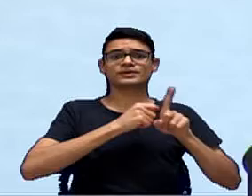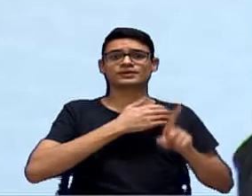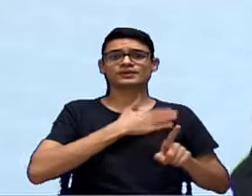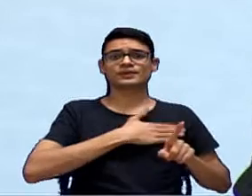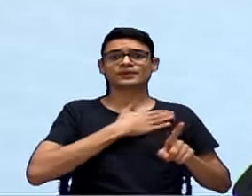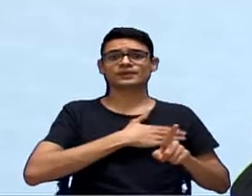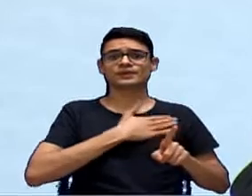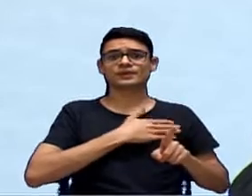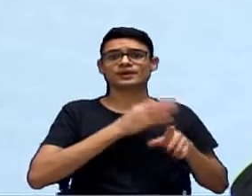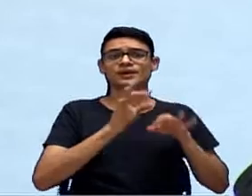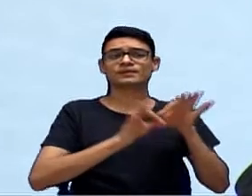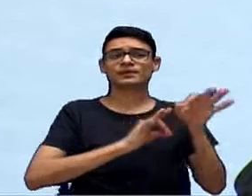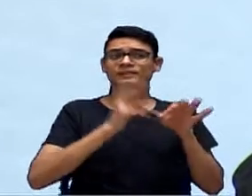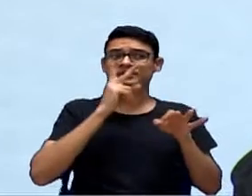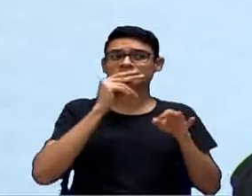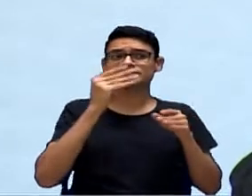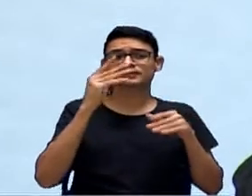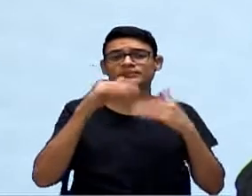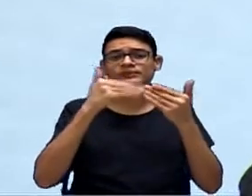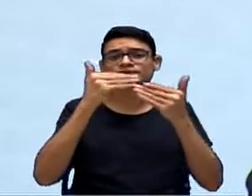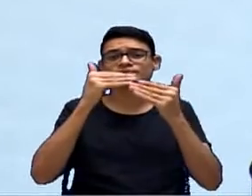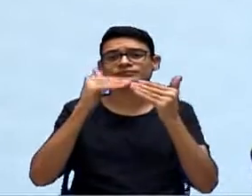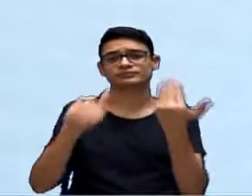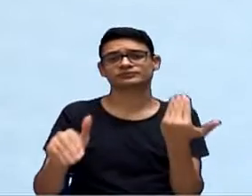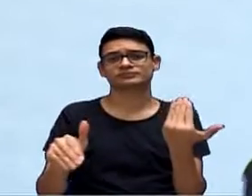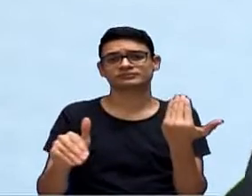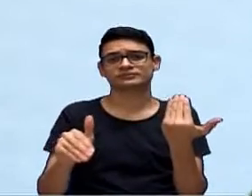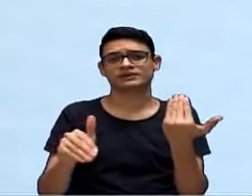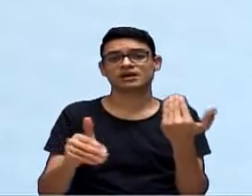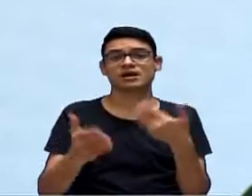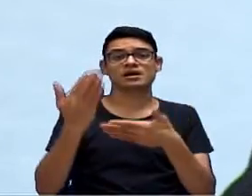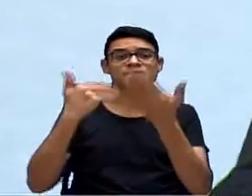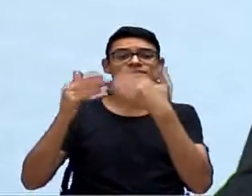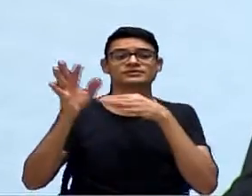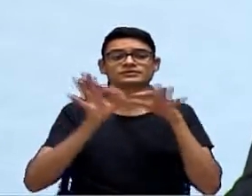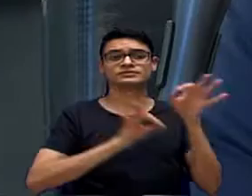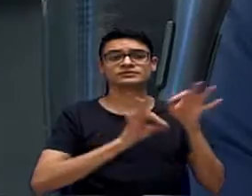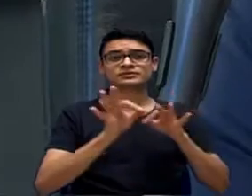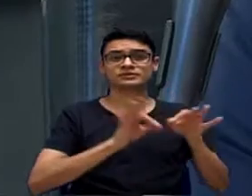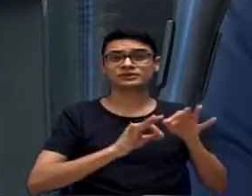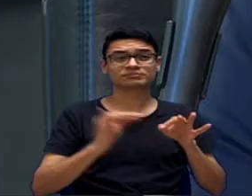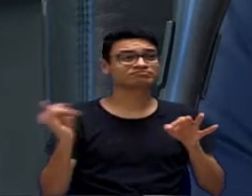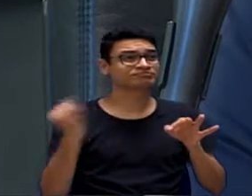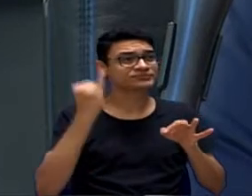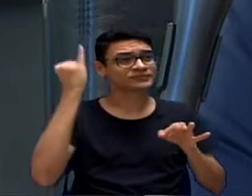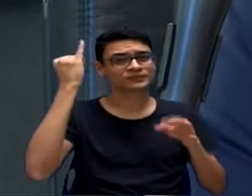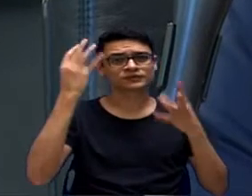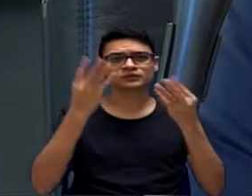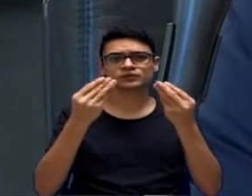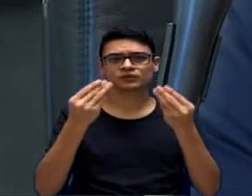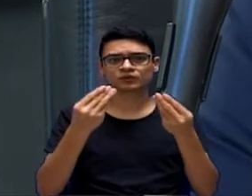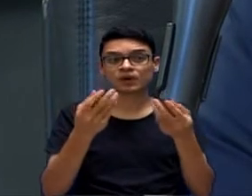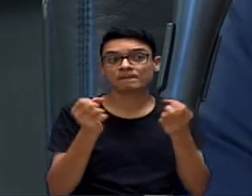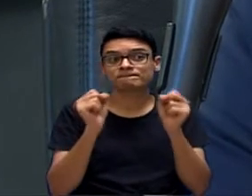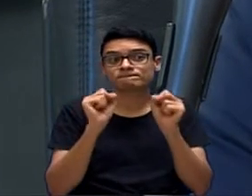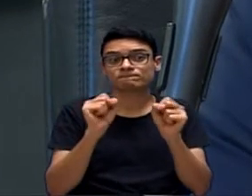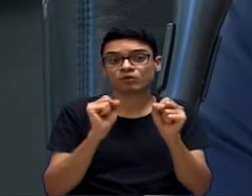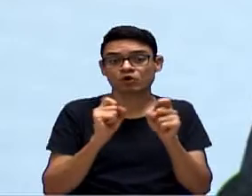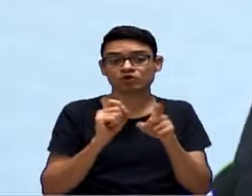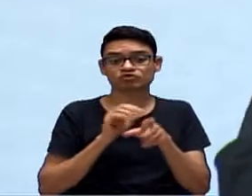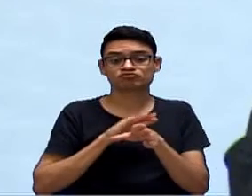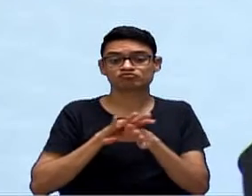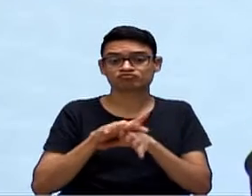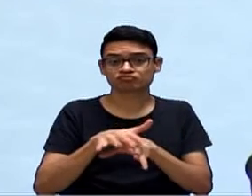projeto que perde o sentido, isso aqui era de extrema urgência, até para uma sessão extraordinária, poderia ter sido colocada devido à